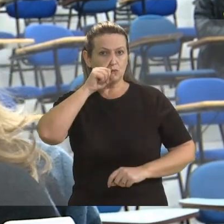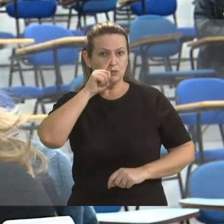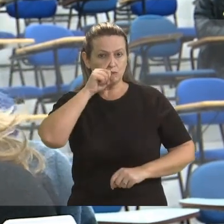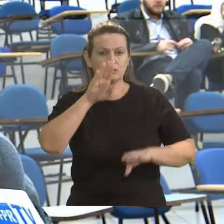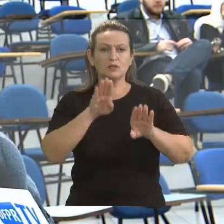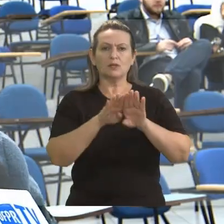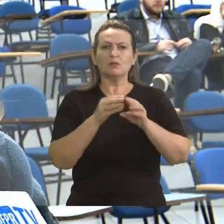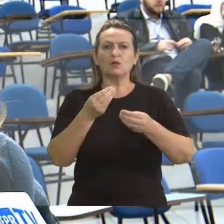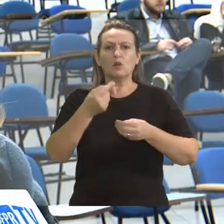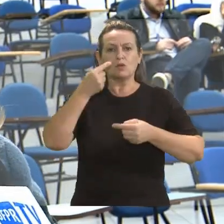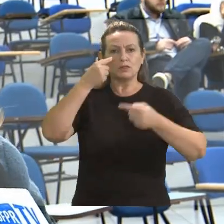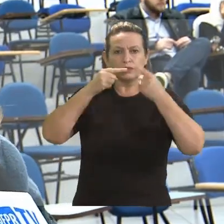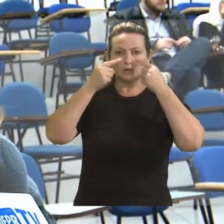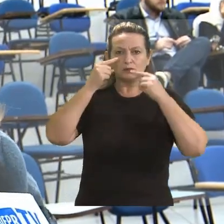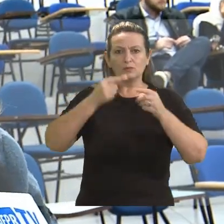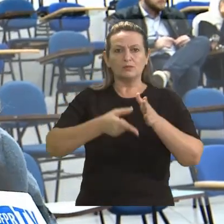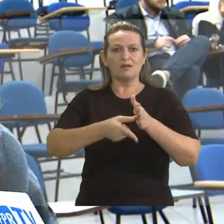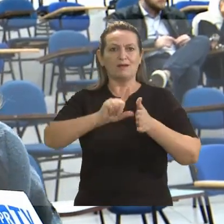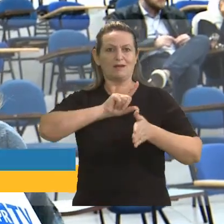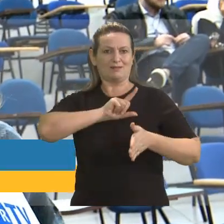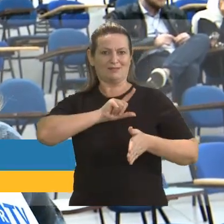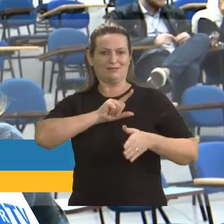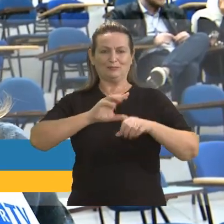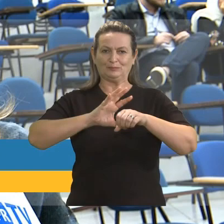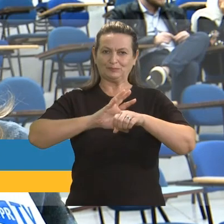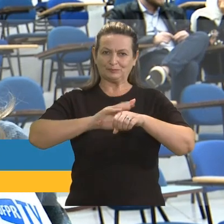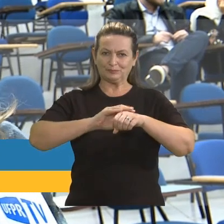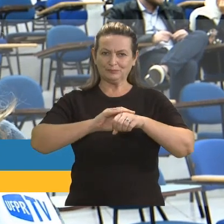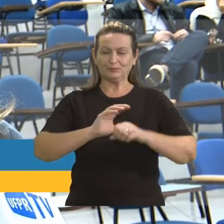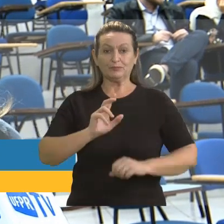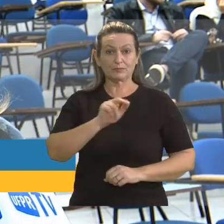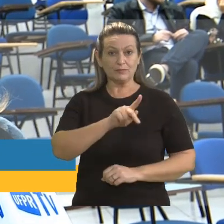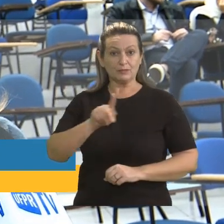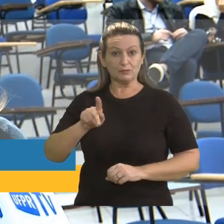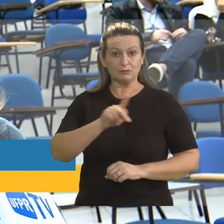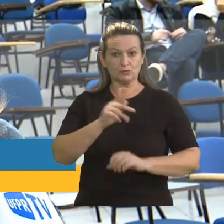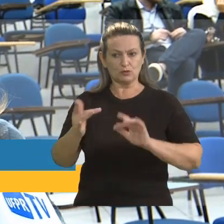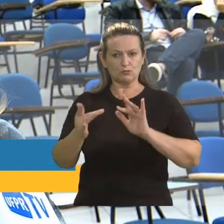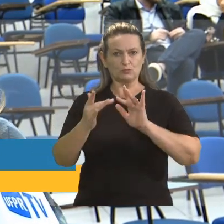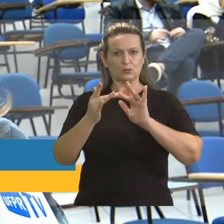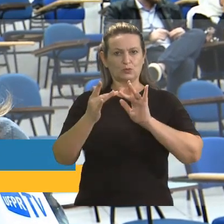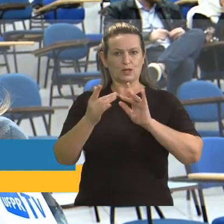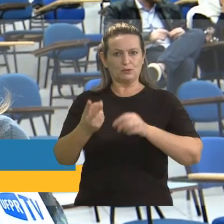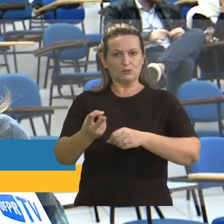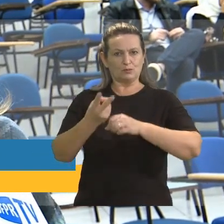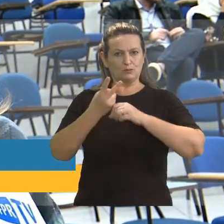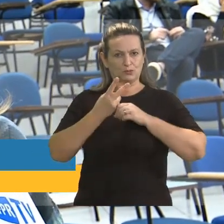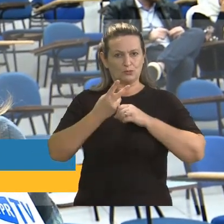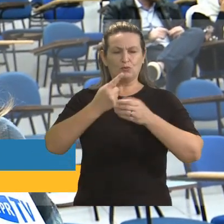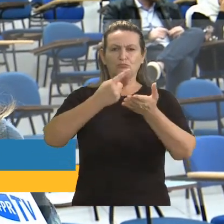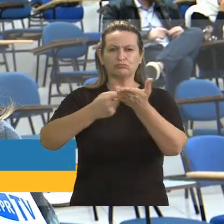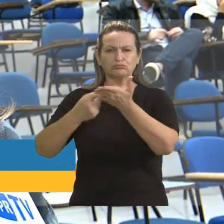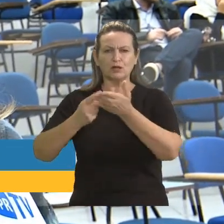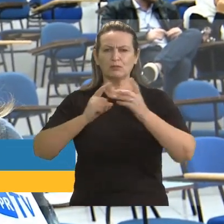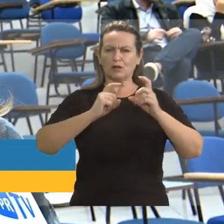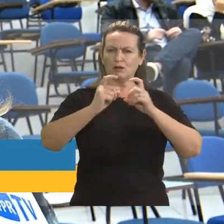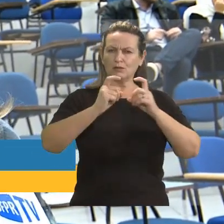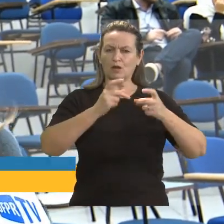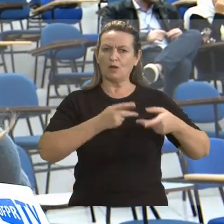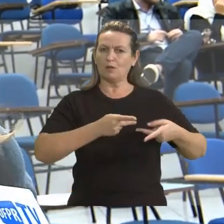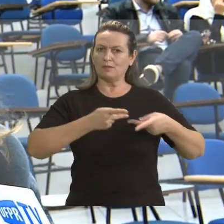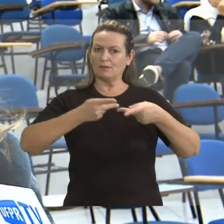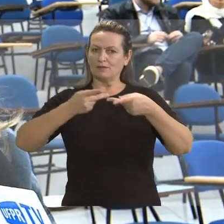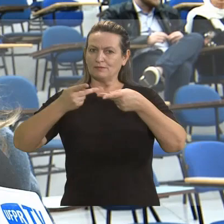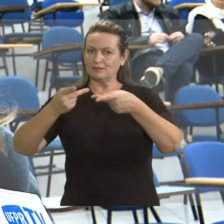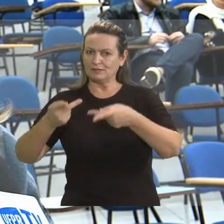doença. A professora Edneia entrou em contato conosco e oportunamente nós agendamos uma reunião,